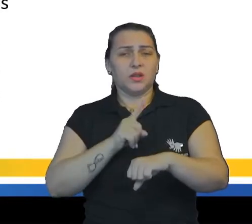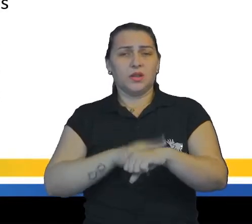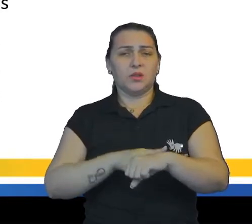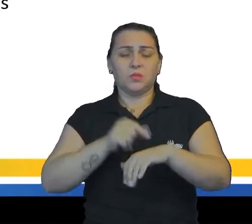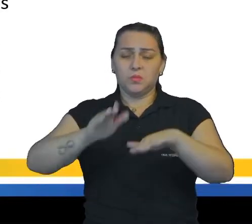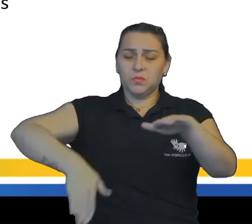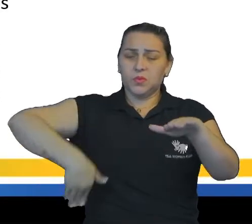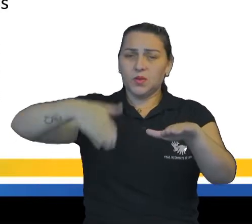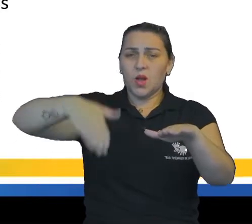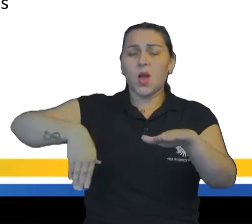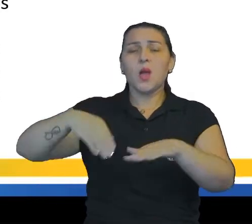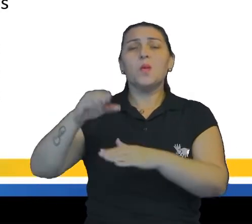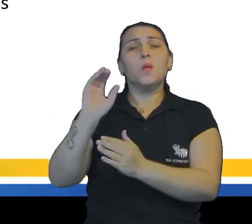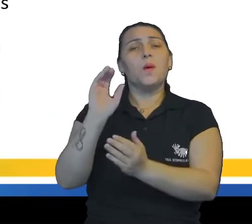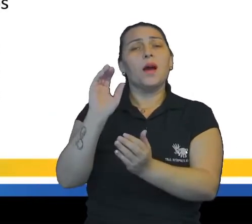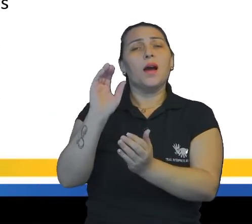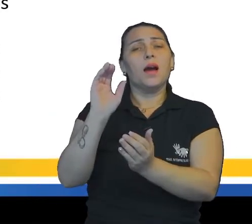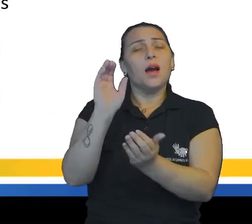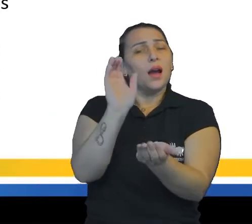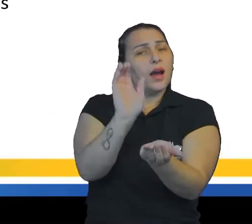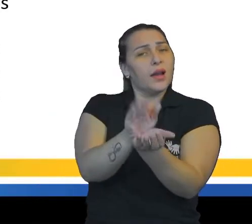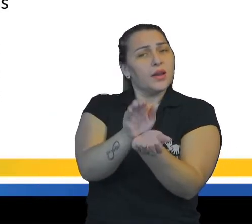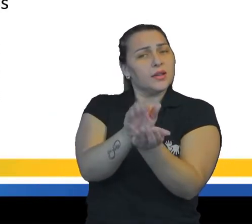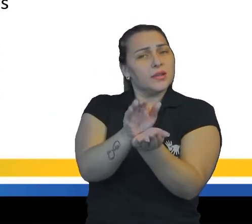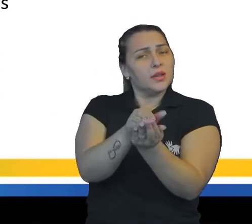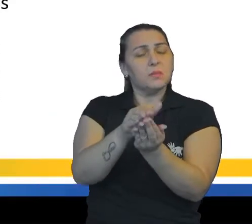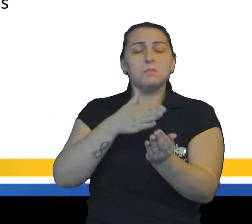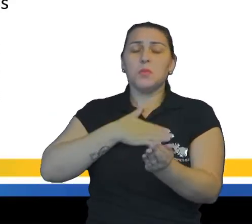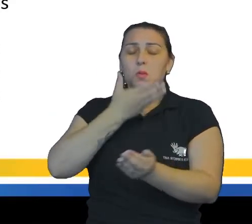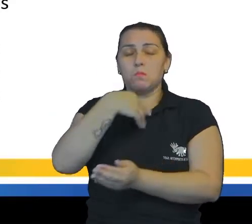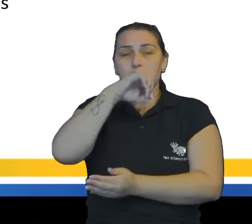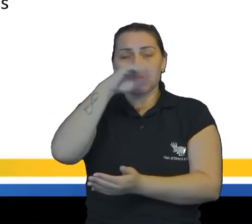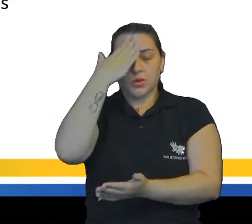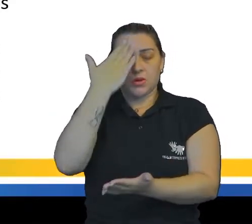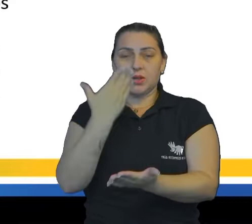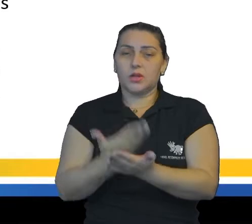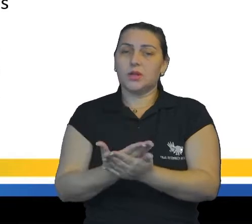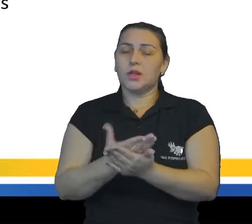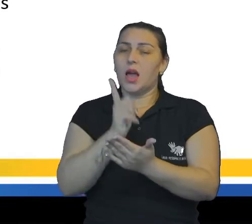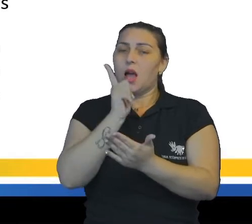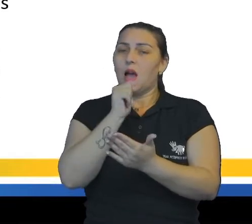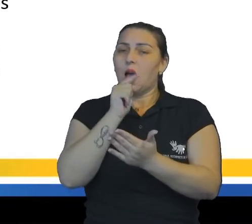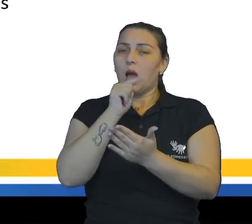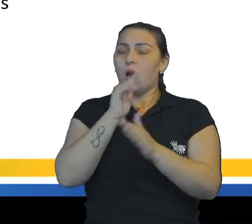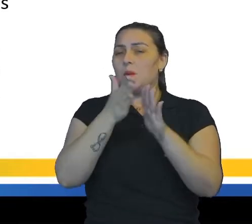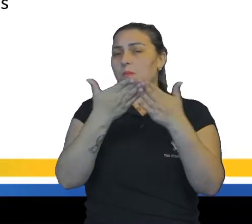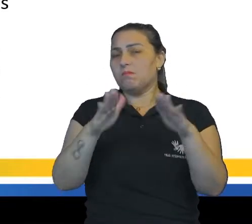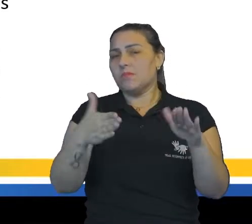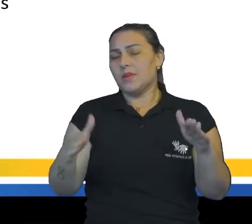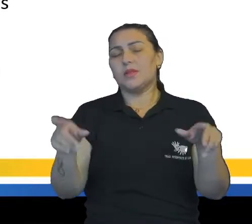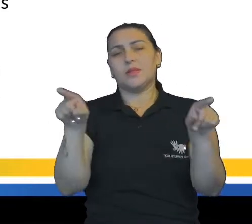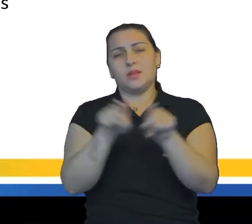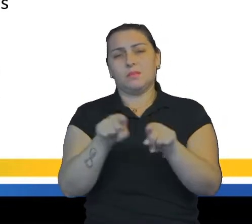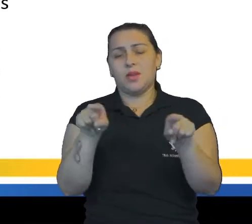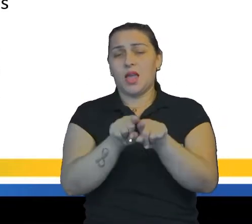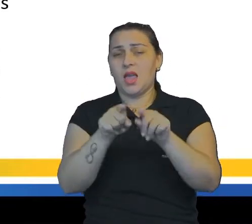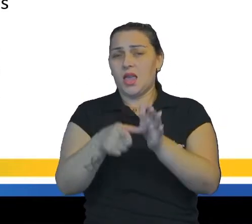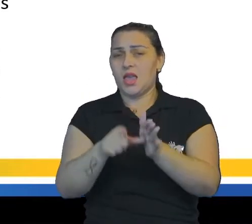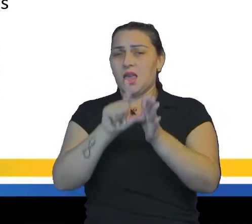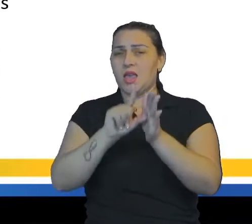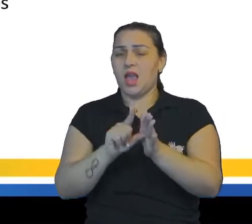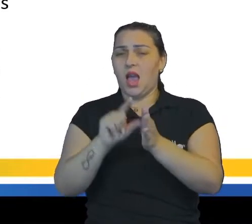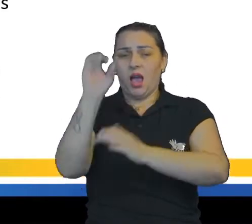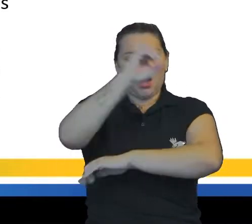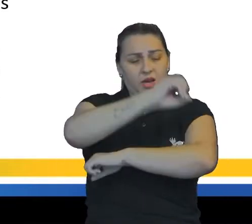em Olinda, Recife. Meu pai também acreditava que o banho de mar, salutar, era tomado antes do sol